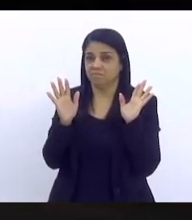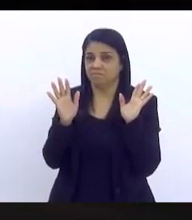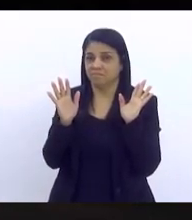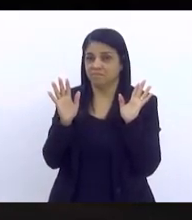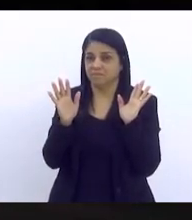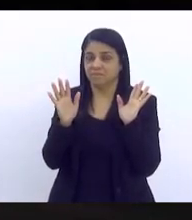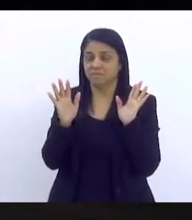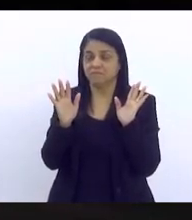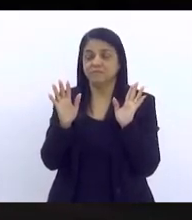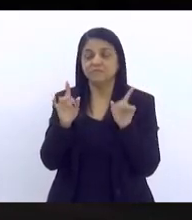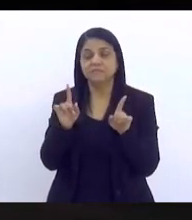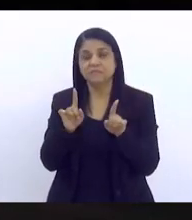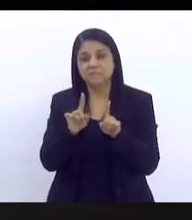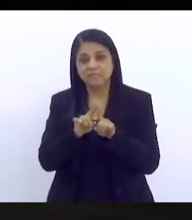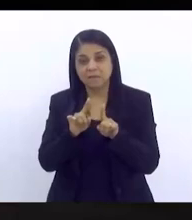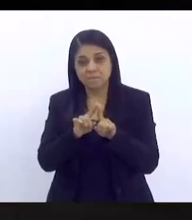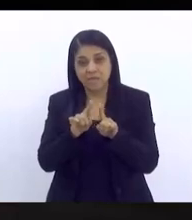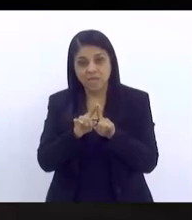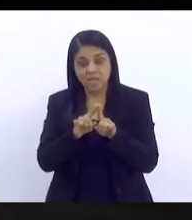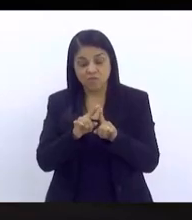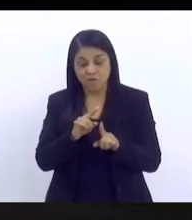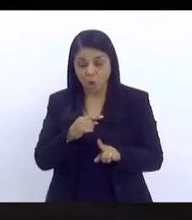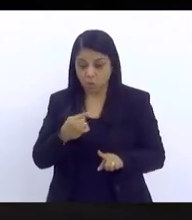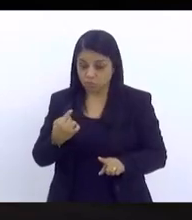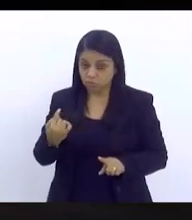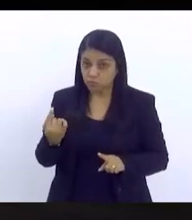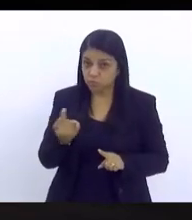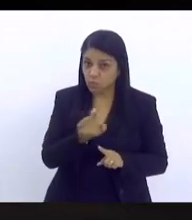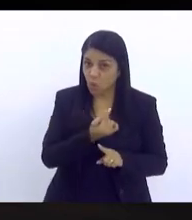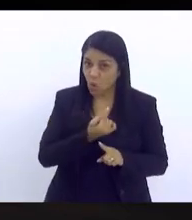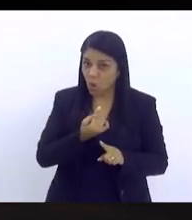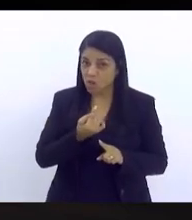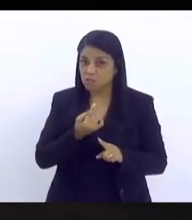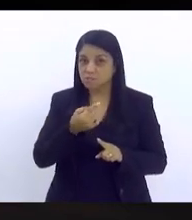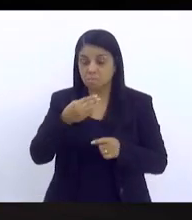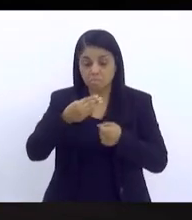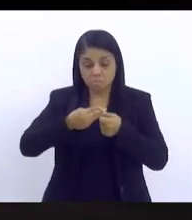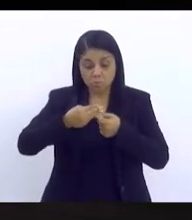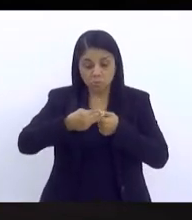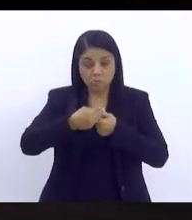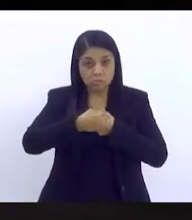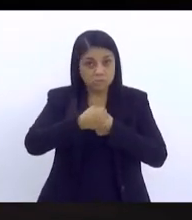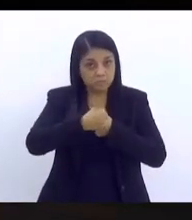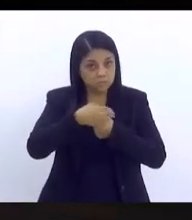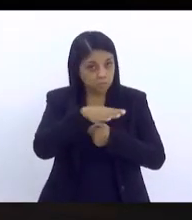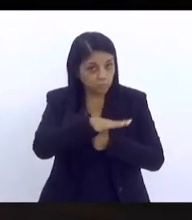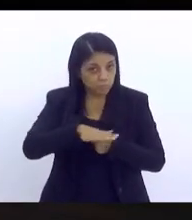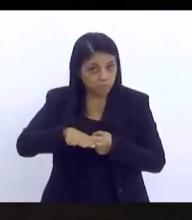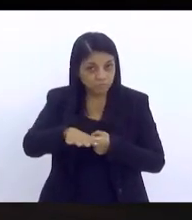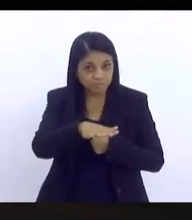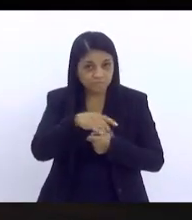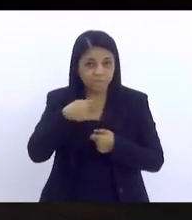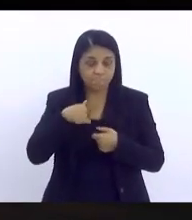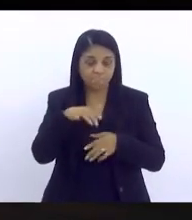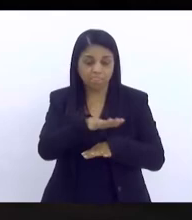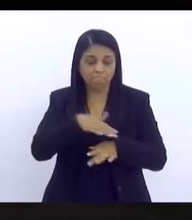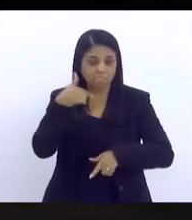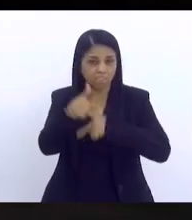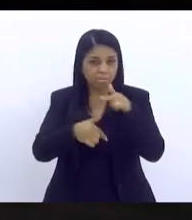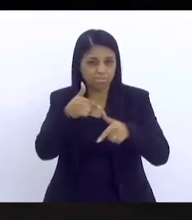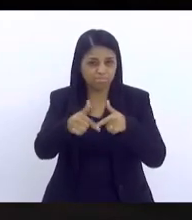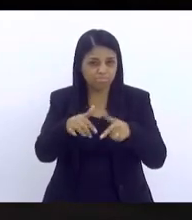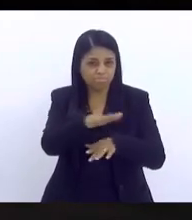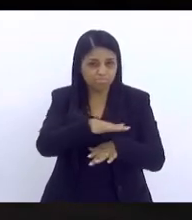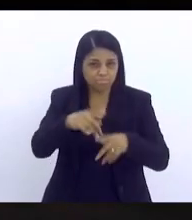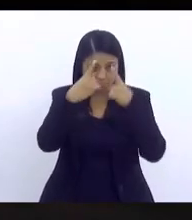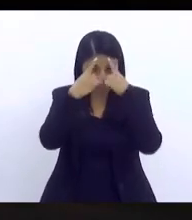raramente, eu estou falando a gente enquanto município e enquanto território. Eu trabalho na área de violência há 30 anos.